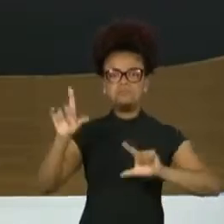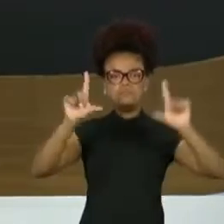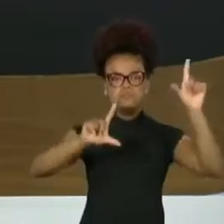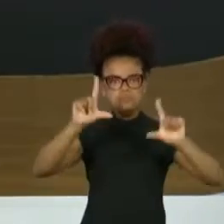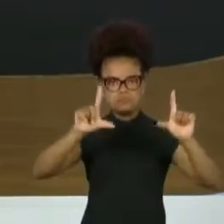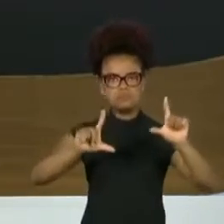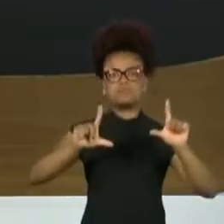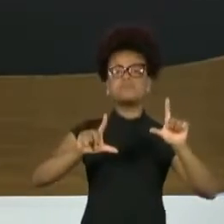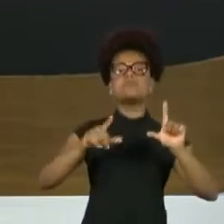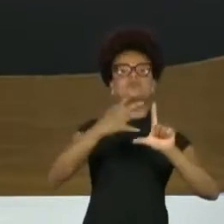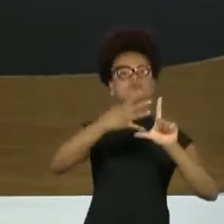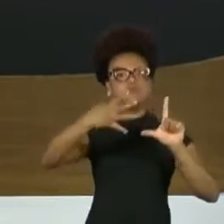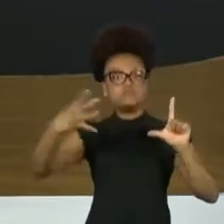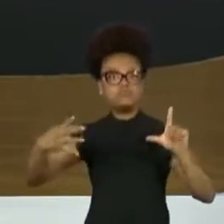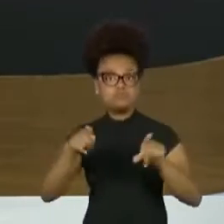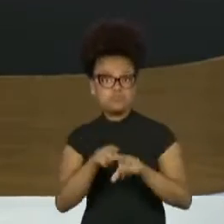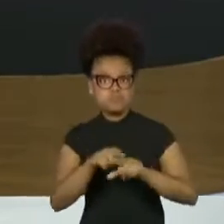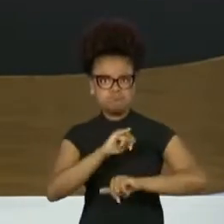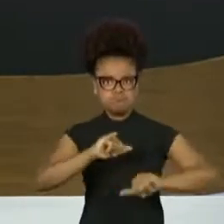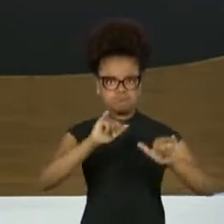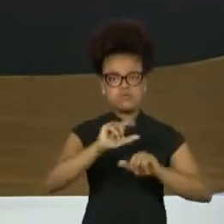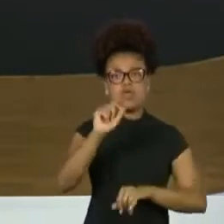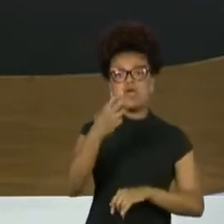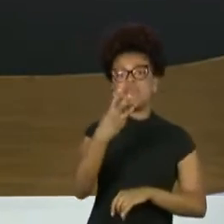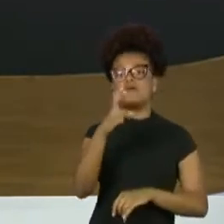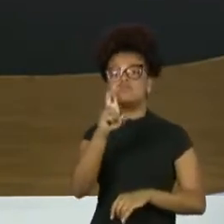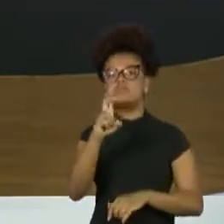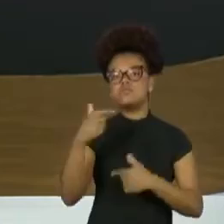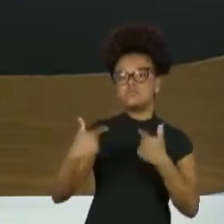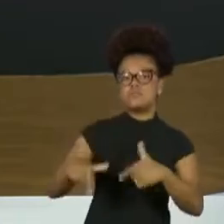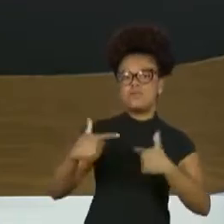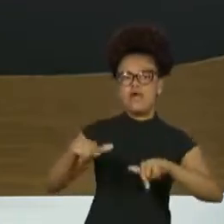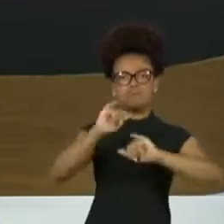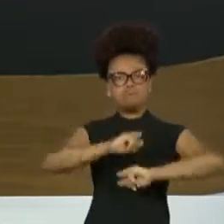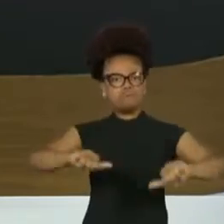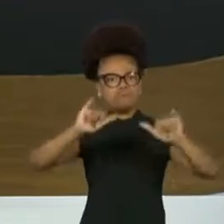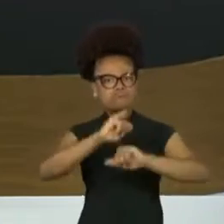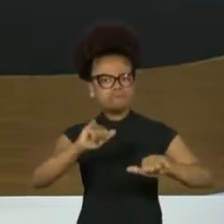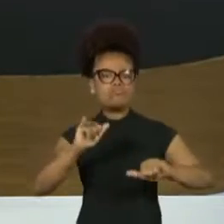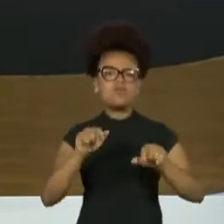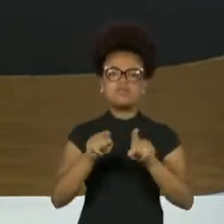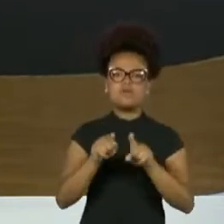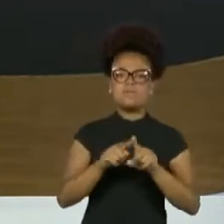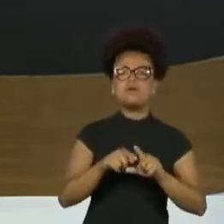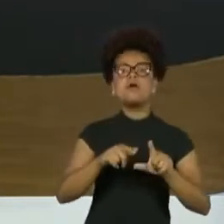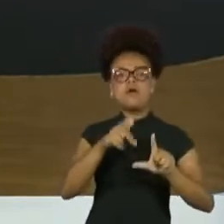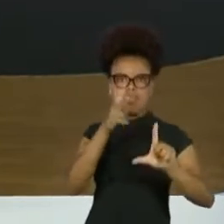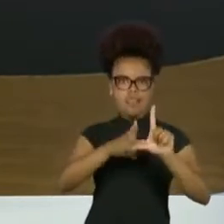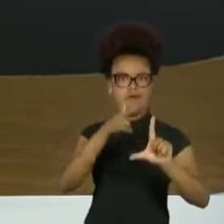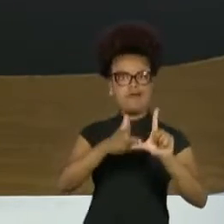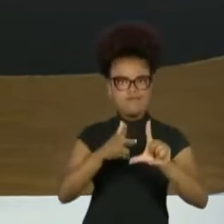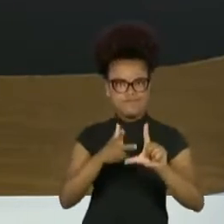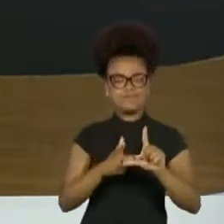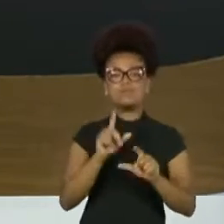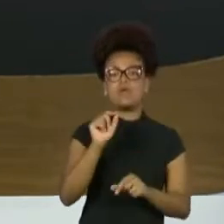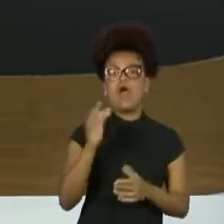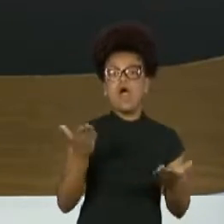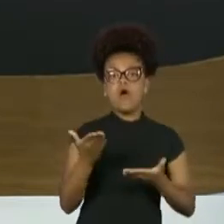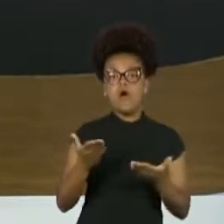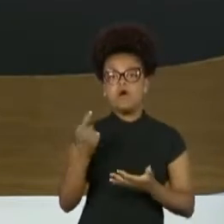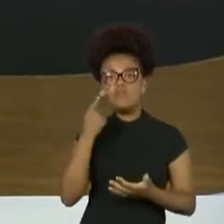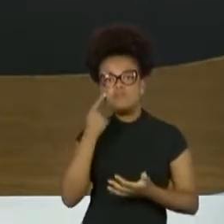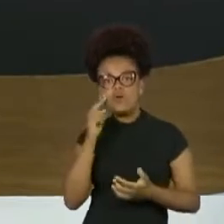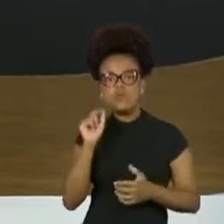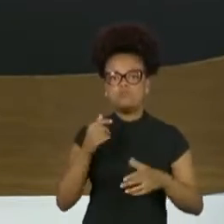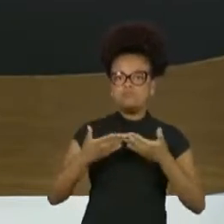trabalhos em publicidade. Isso sem nem falar das lives. Nesta sexta-feira, ela lança Desprotegidos